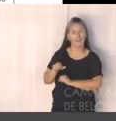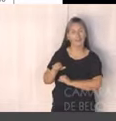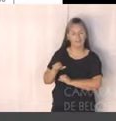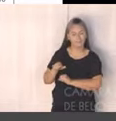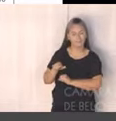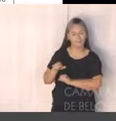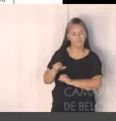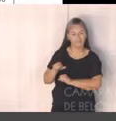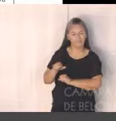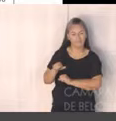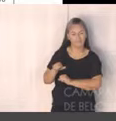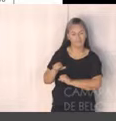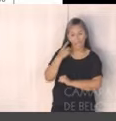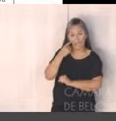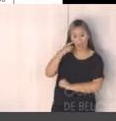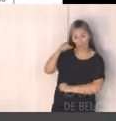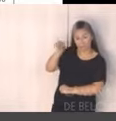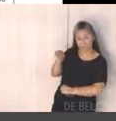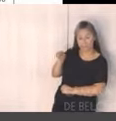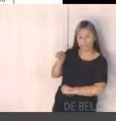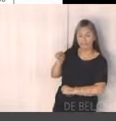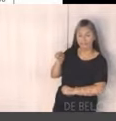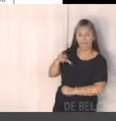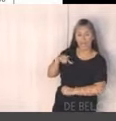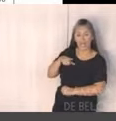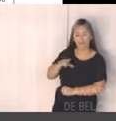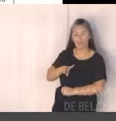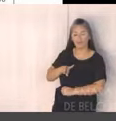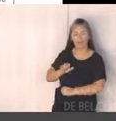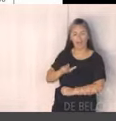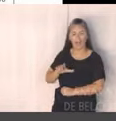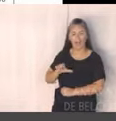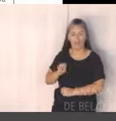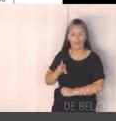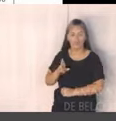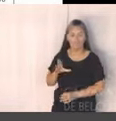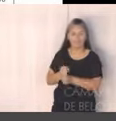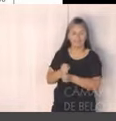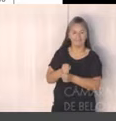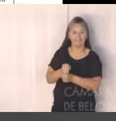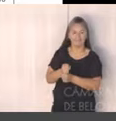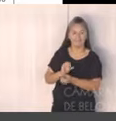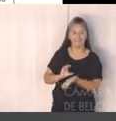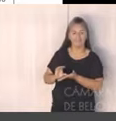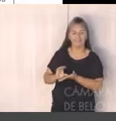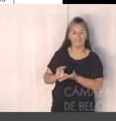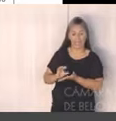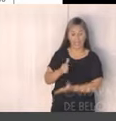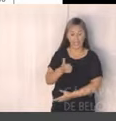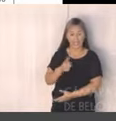e, ao final, temos, então, o valor projetado para 2022 de receita, que é de R$ 15